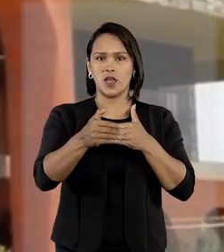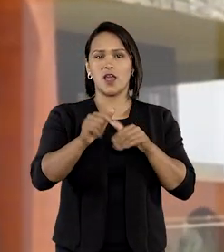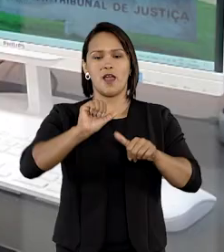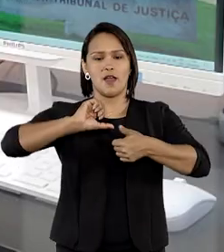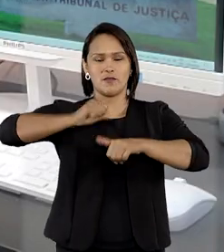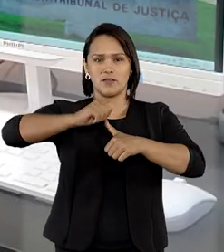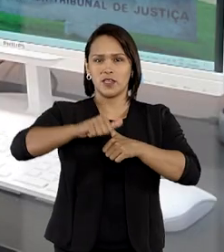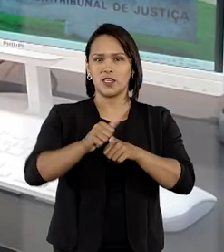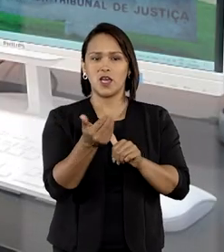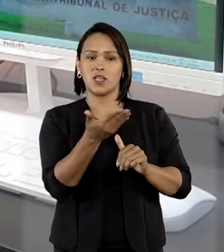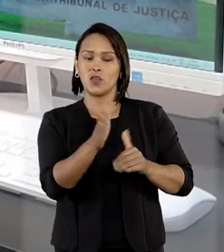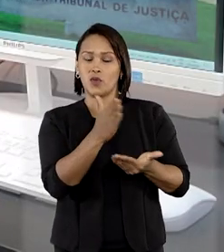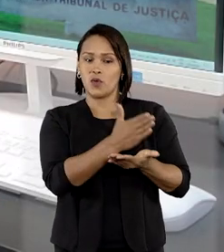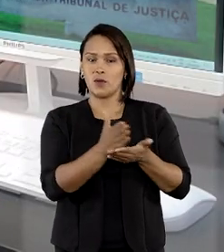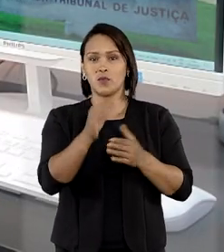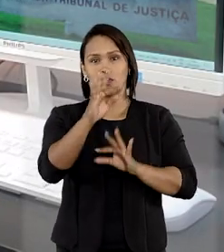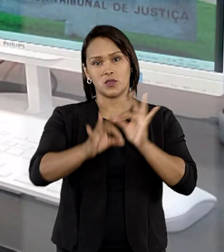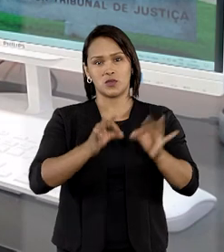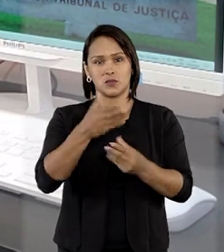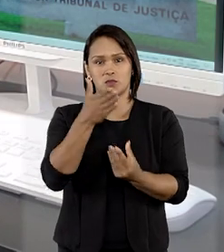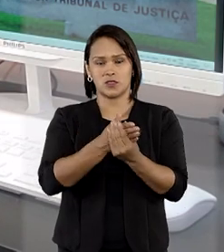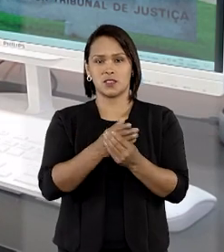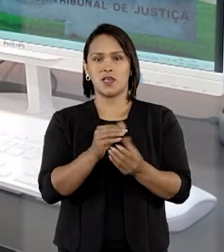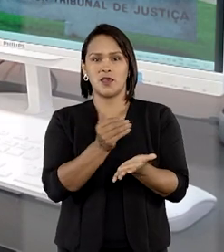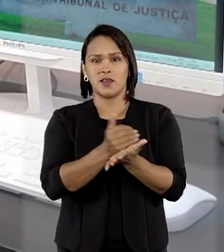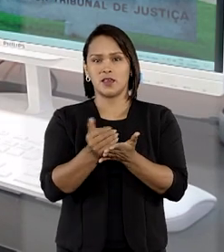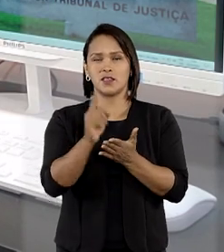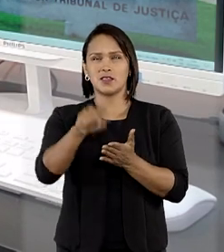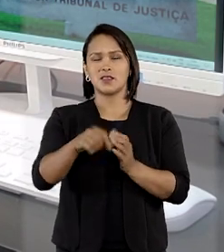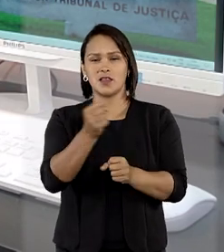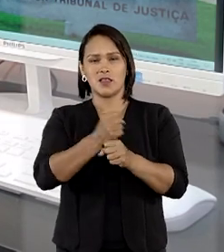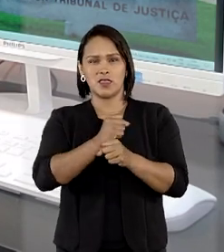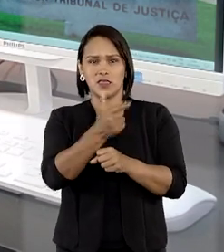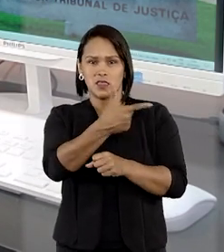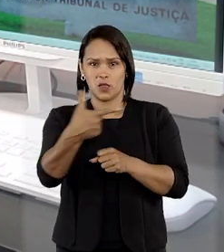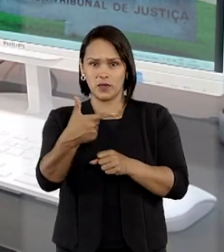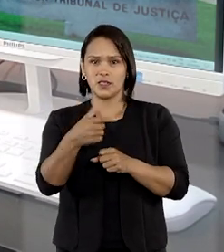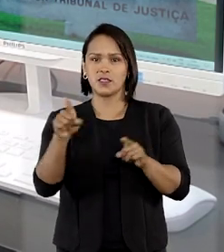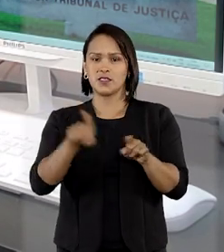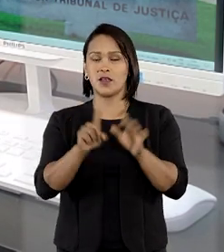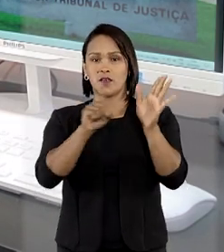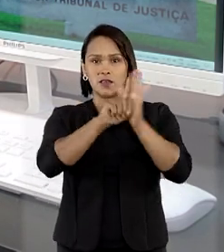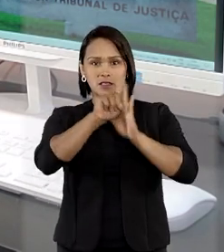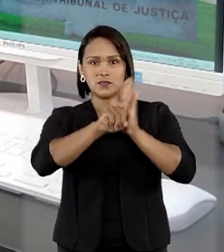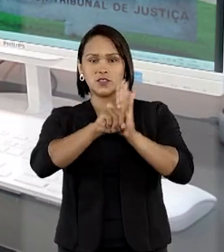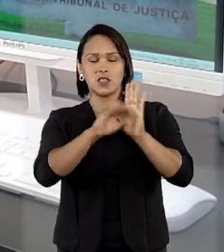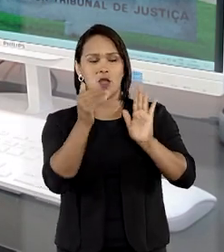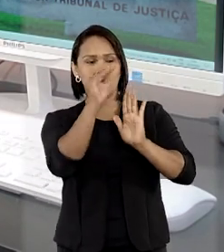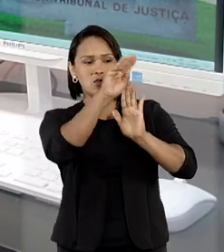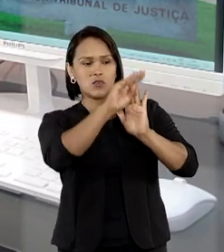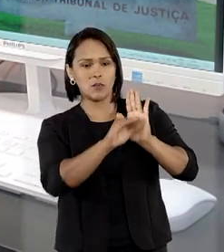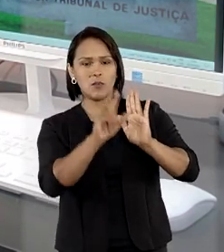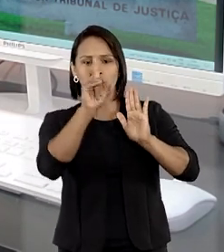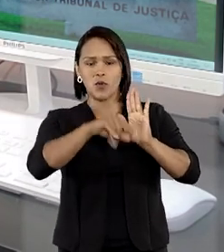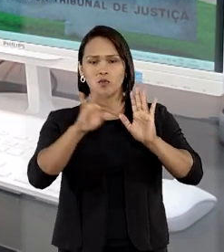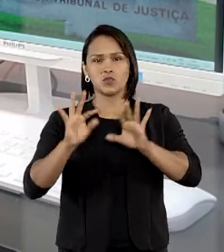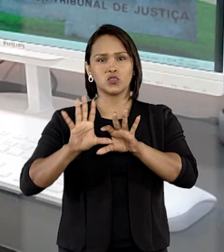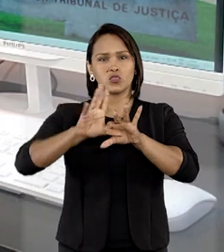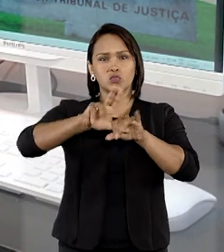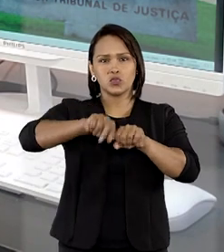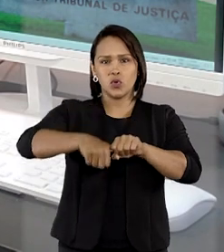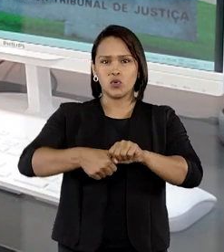momento. Iniciadas há quase dois anos, as investigações apontam a integralização dos recursos públicos